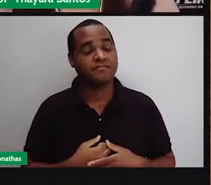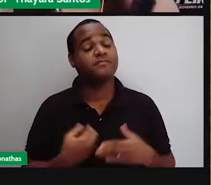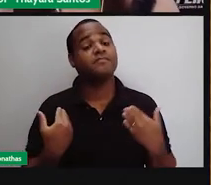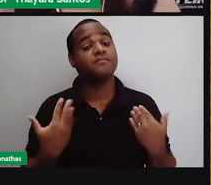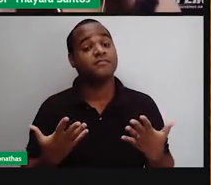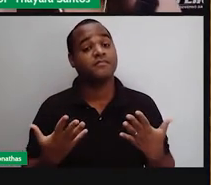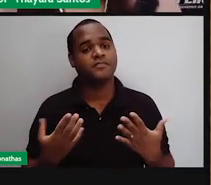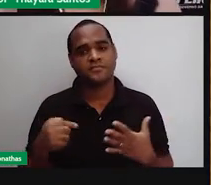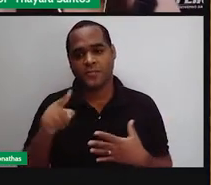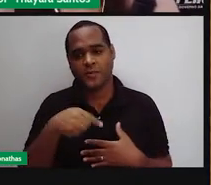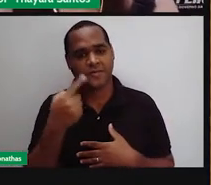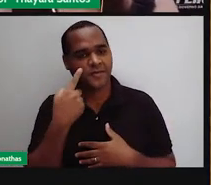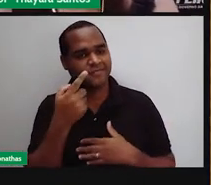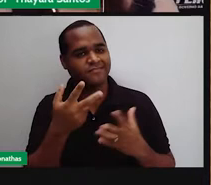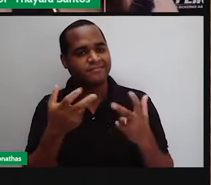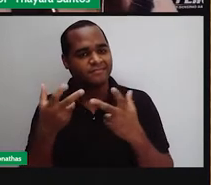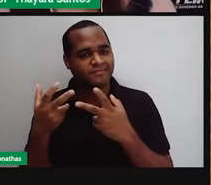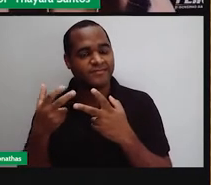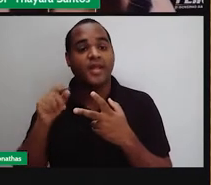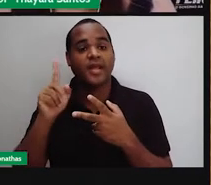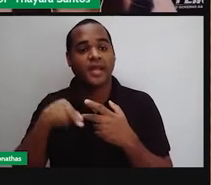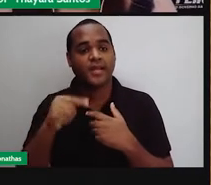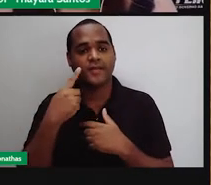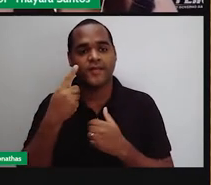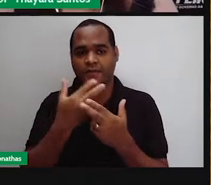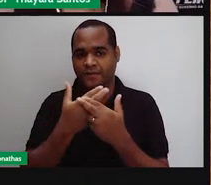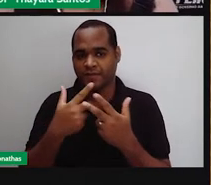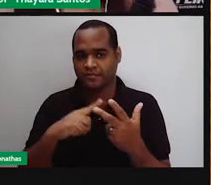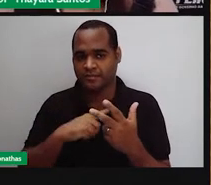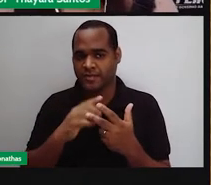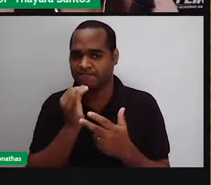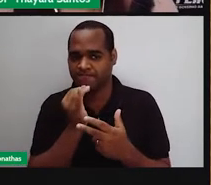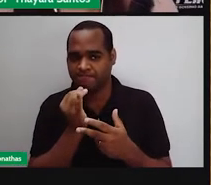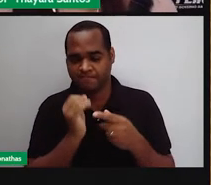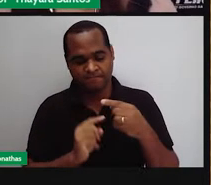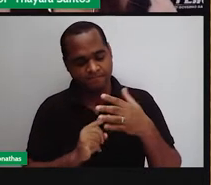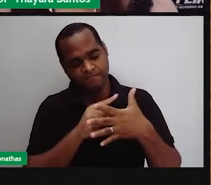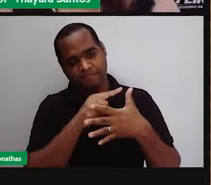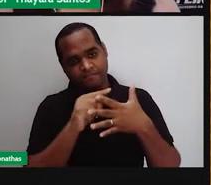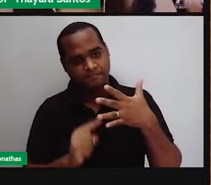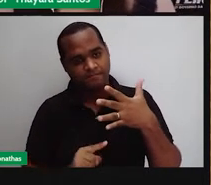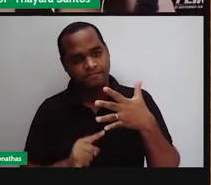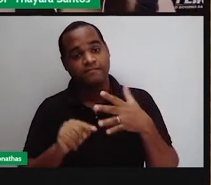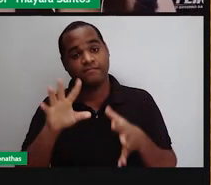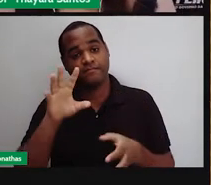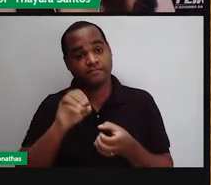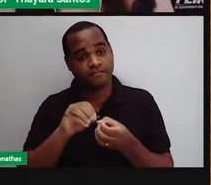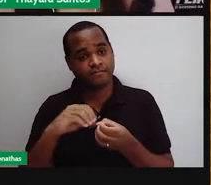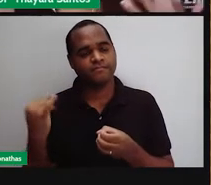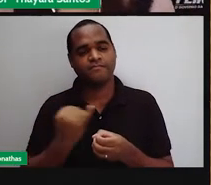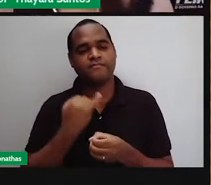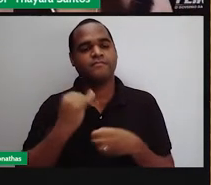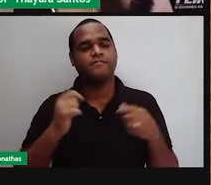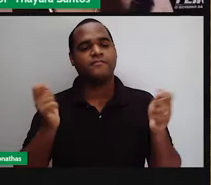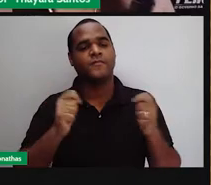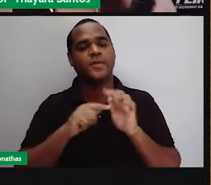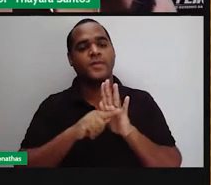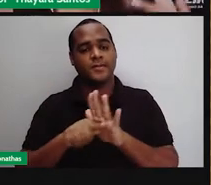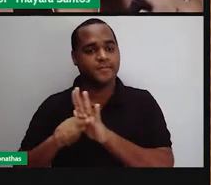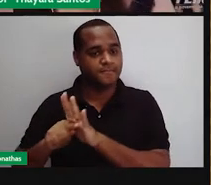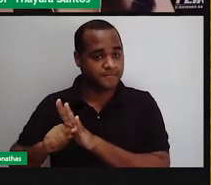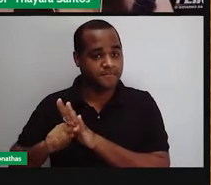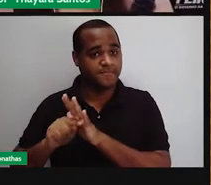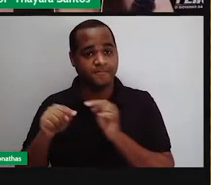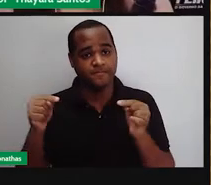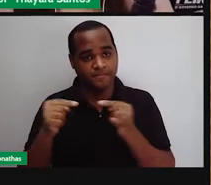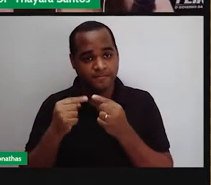Então, a gente viu que os seres humanos eles apresentam cinco sentidos que são responsáveis pela captação de informações do meio. E